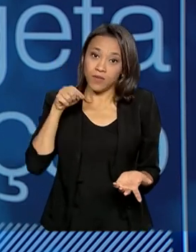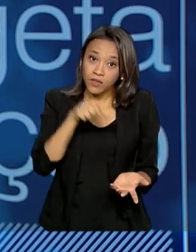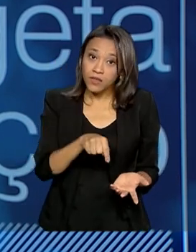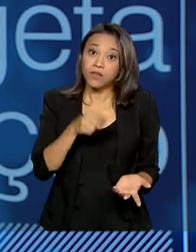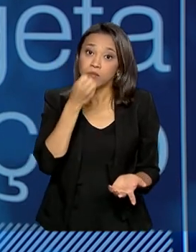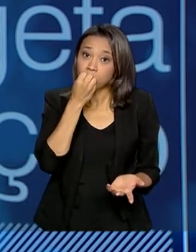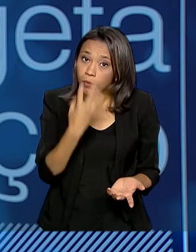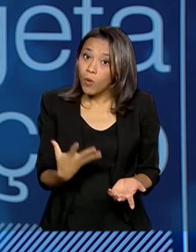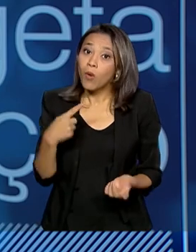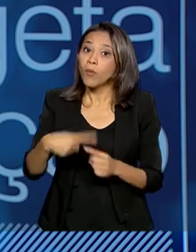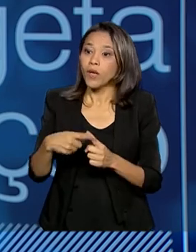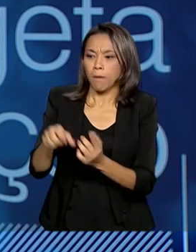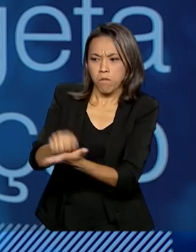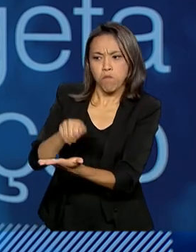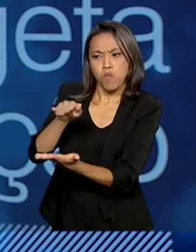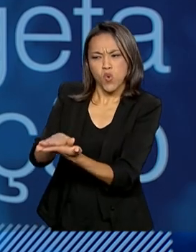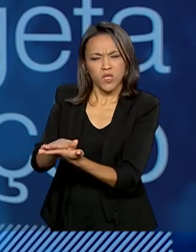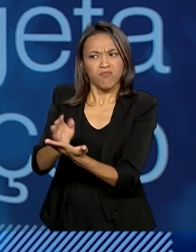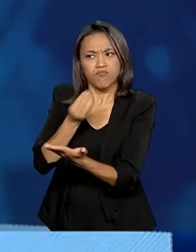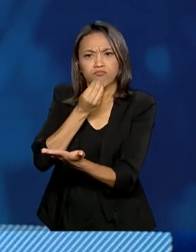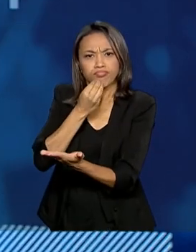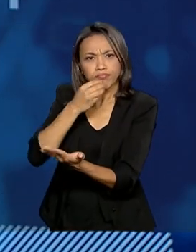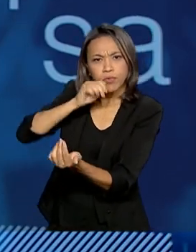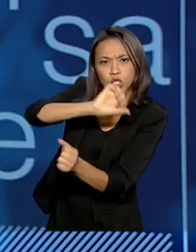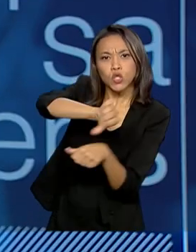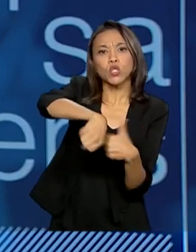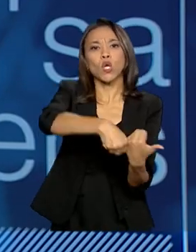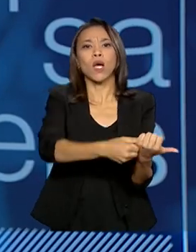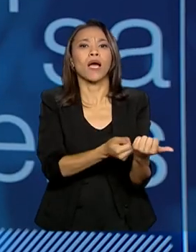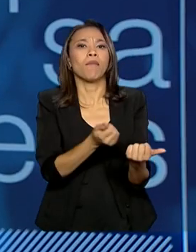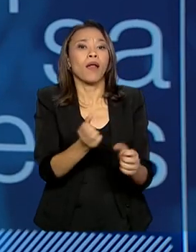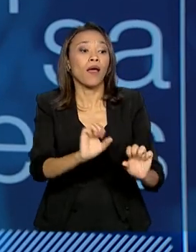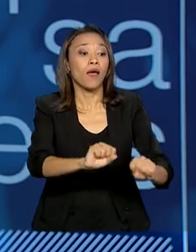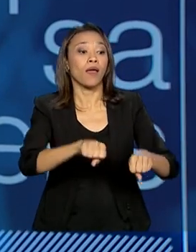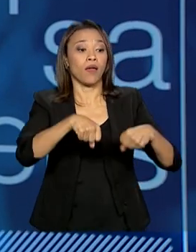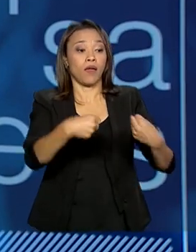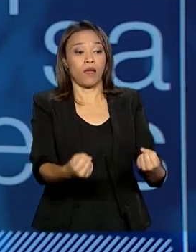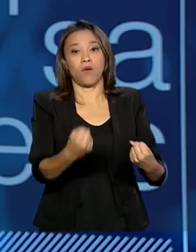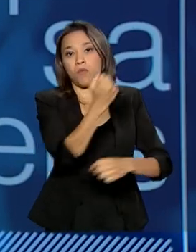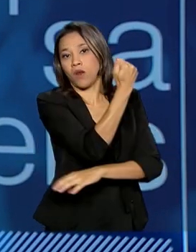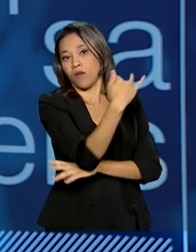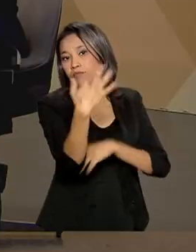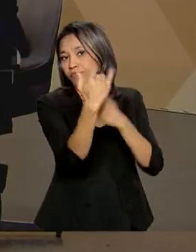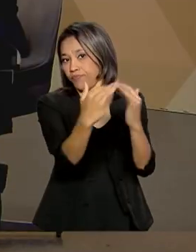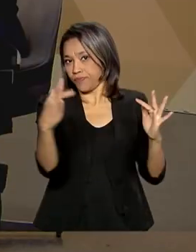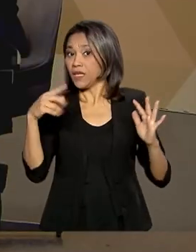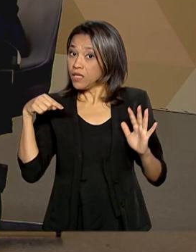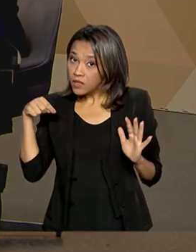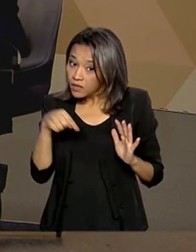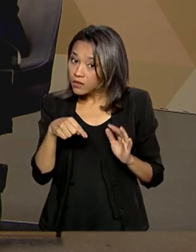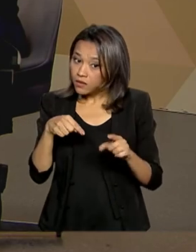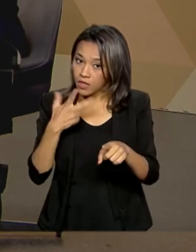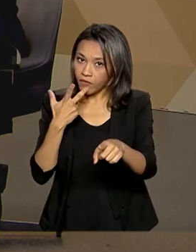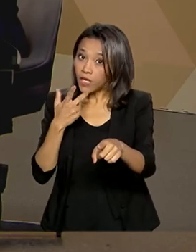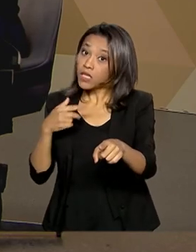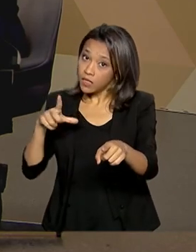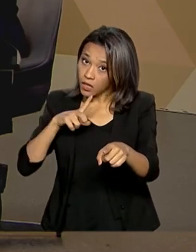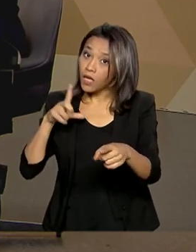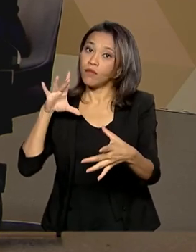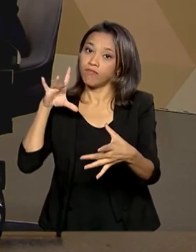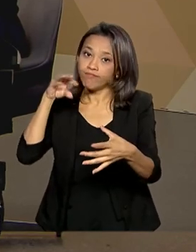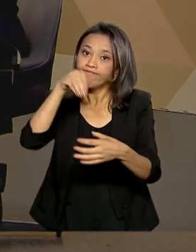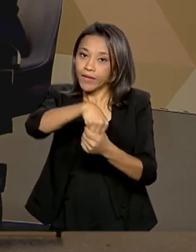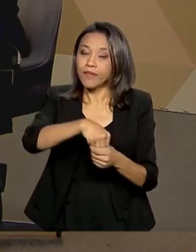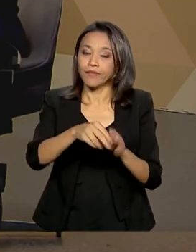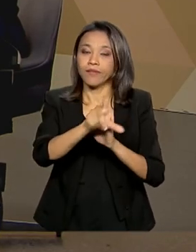multa, na preservação do meio ambiente e na recuperação do meio ambiente. Lembrando que isso é previsto na lei de crimes ambientais também. Exatamente.